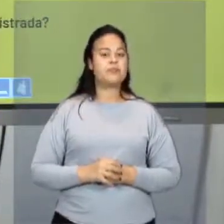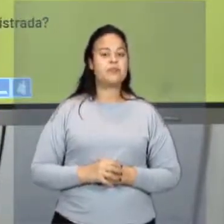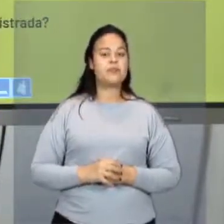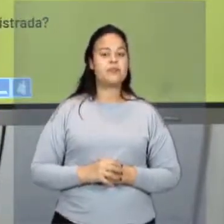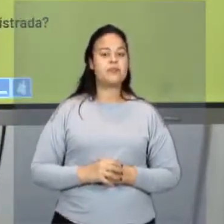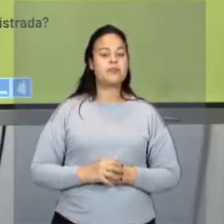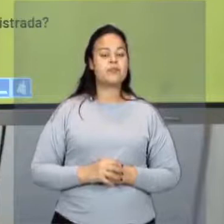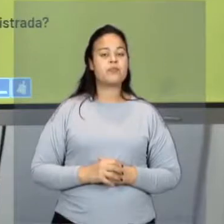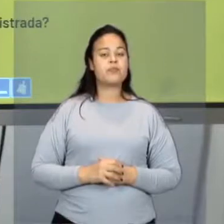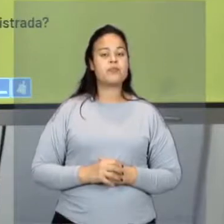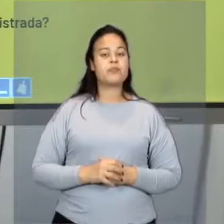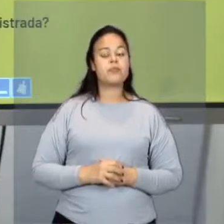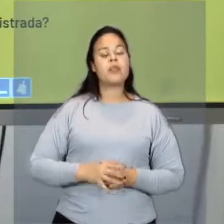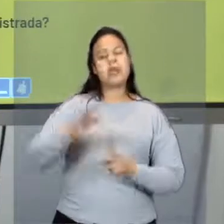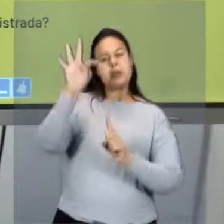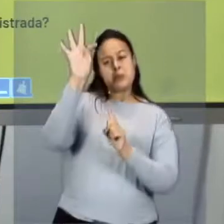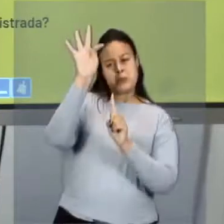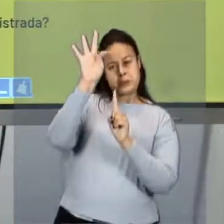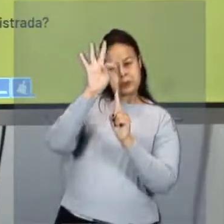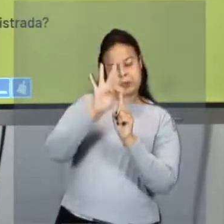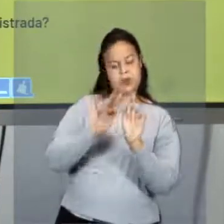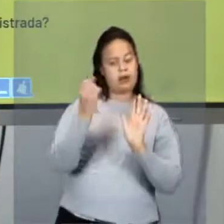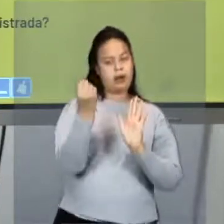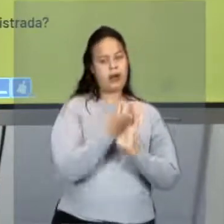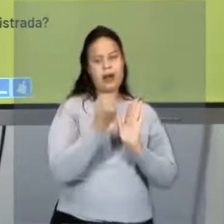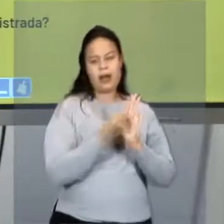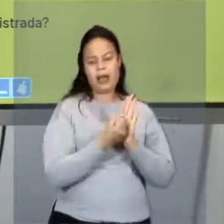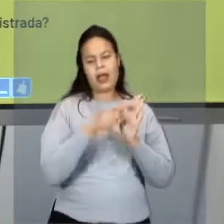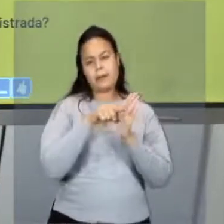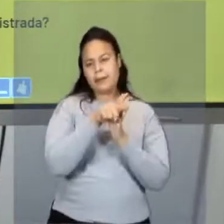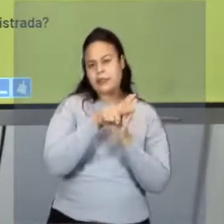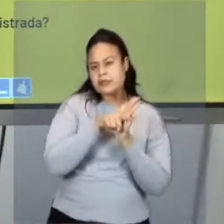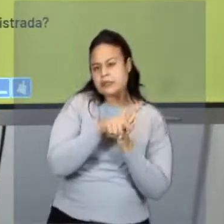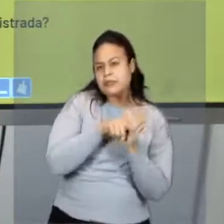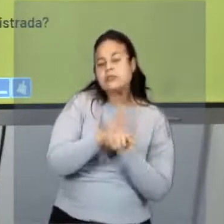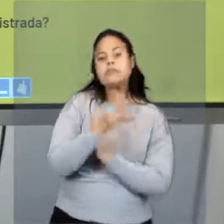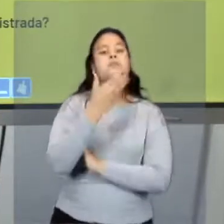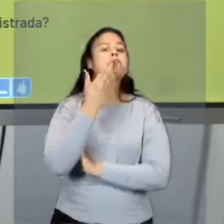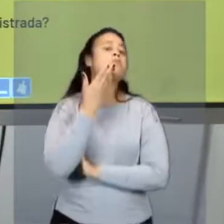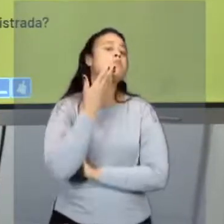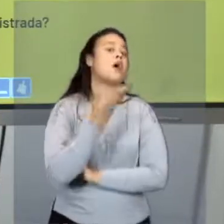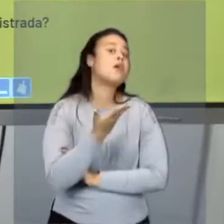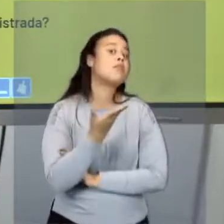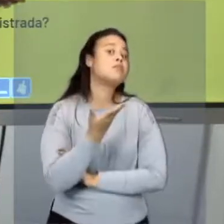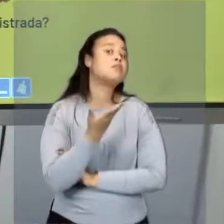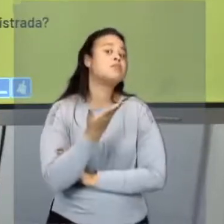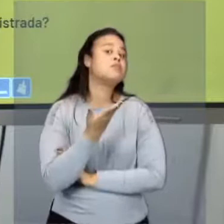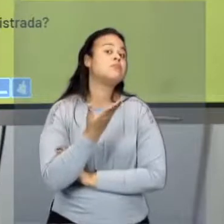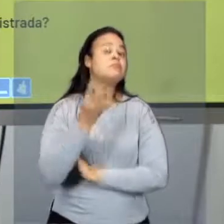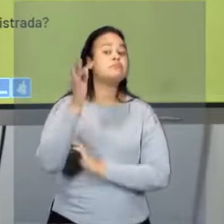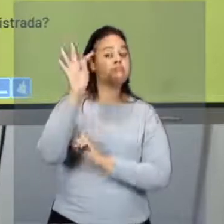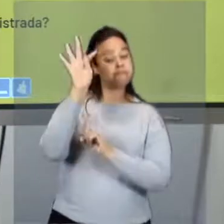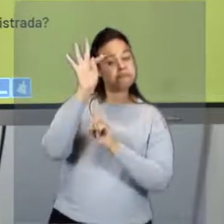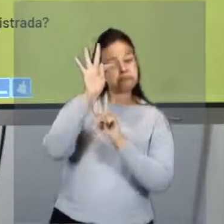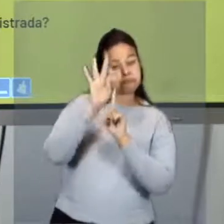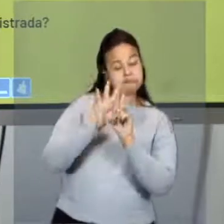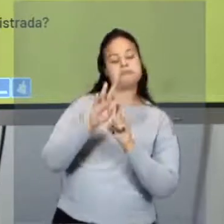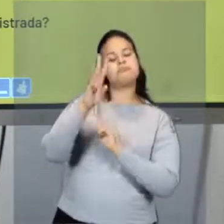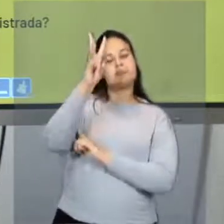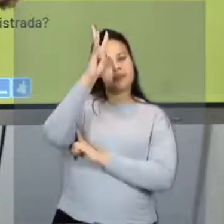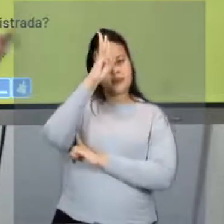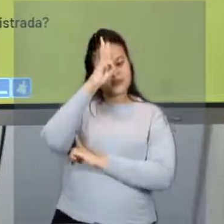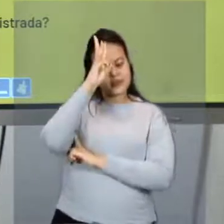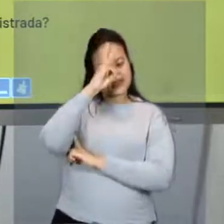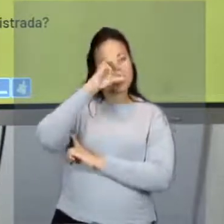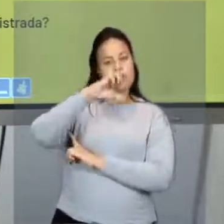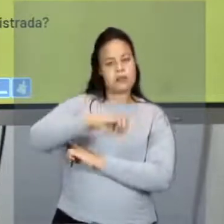Qual a menor temperatura registrada? A menor temperatura registrada foi exatamente na terça-feira,